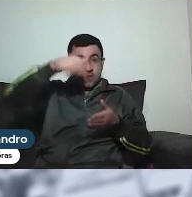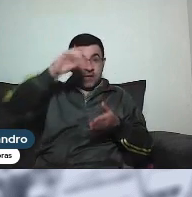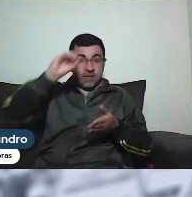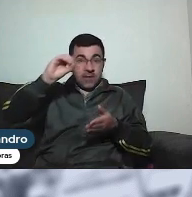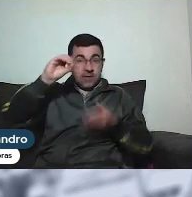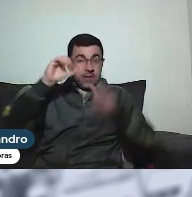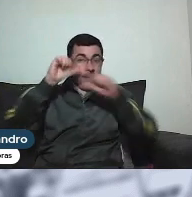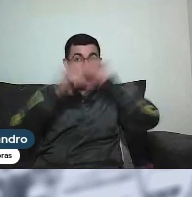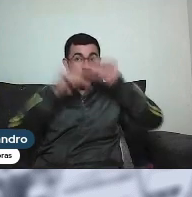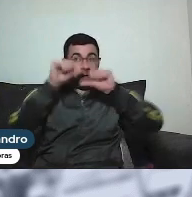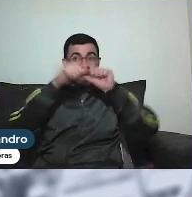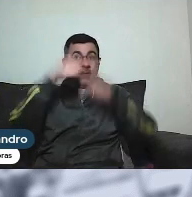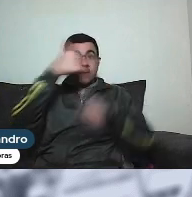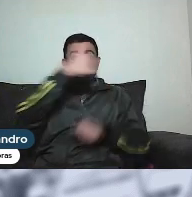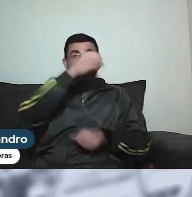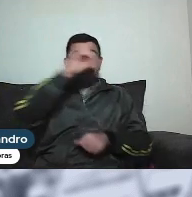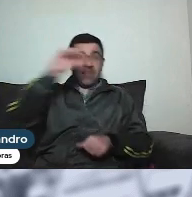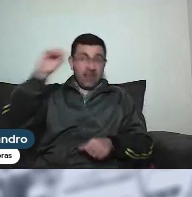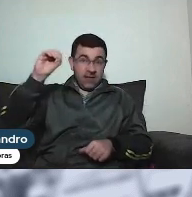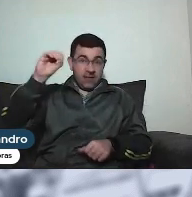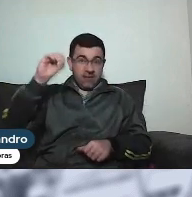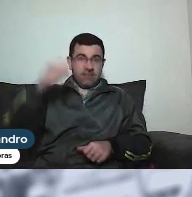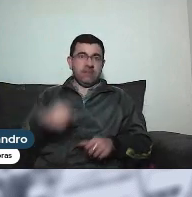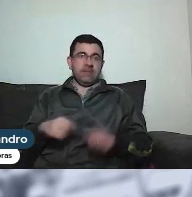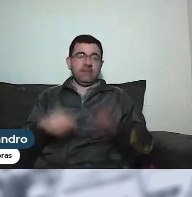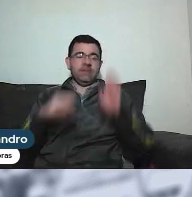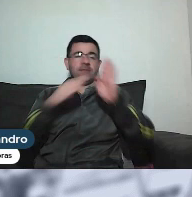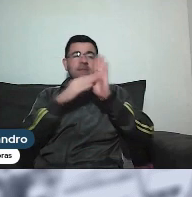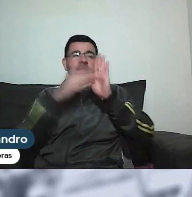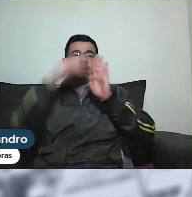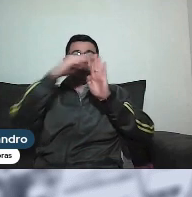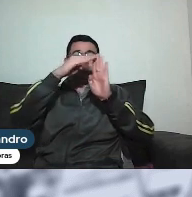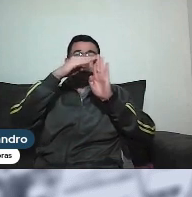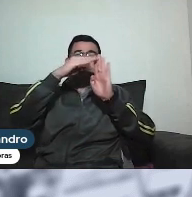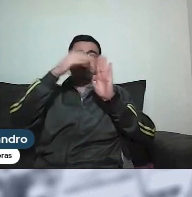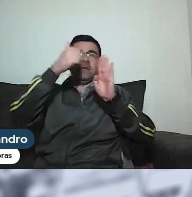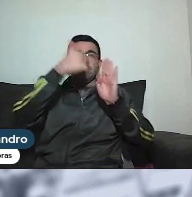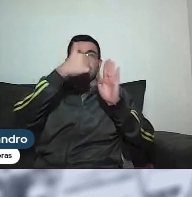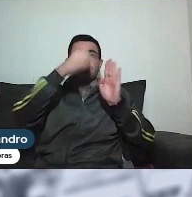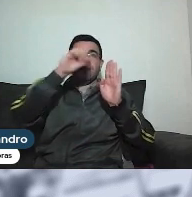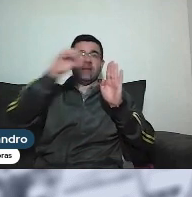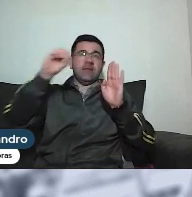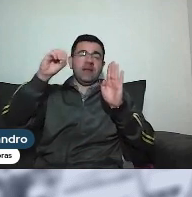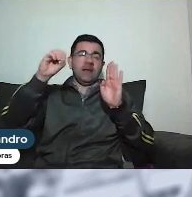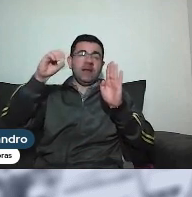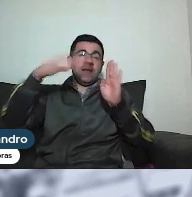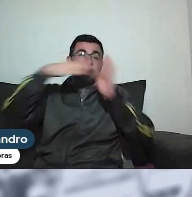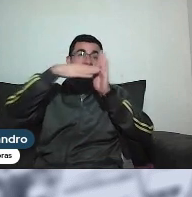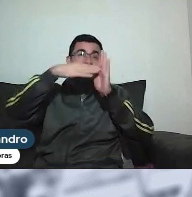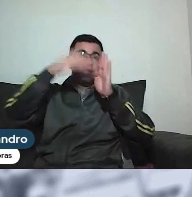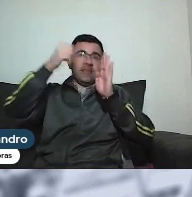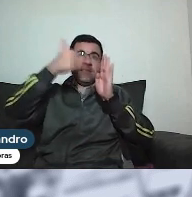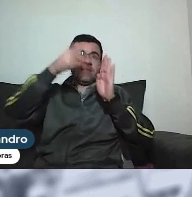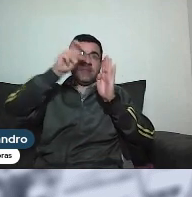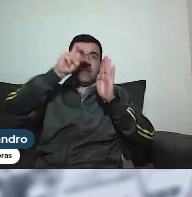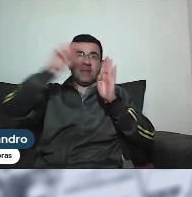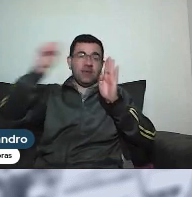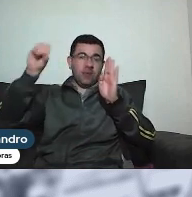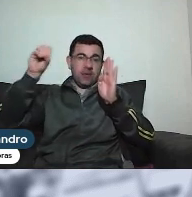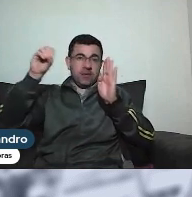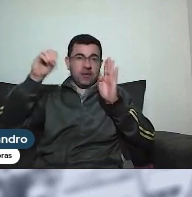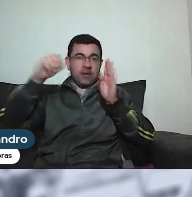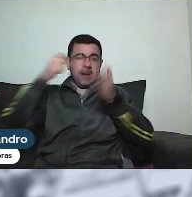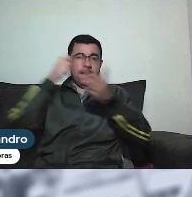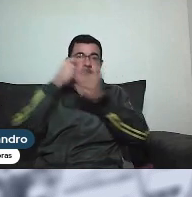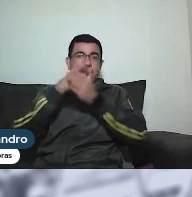100 mil, e de 100 a 150 seria o proporcional, e acima de 150 pagaria em